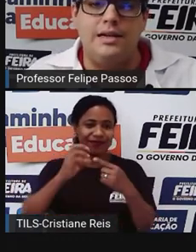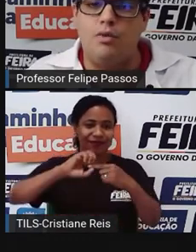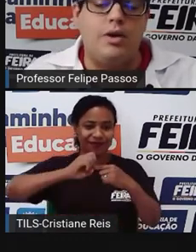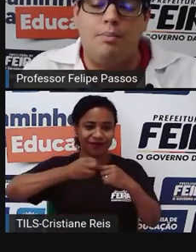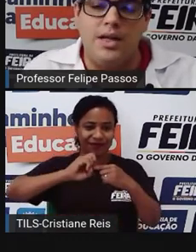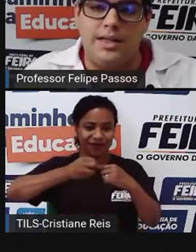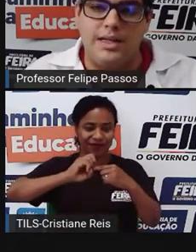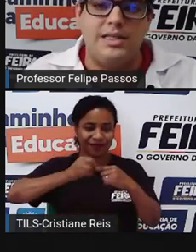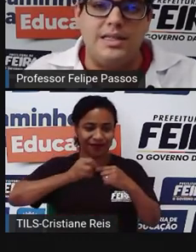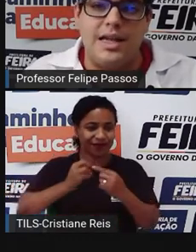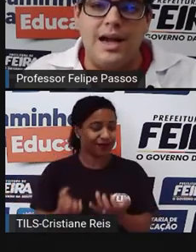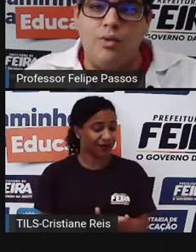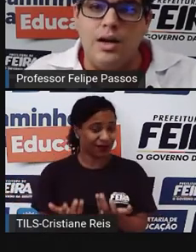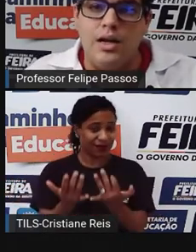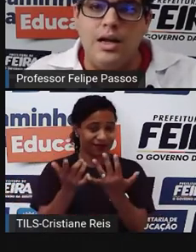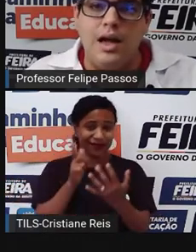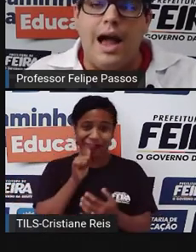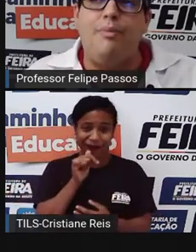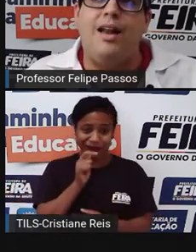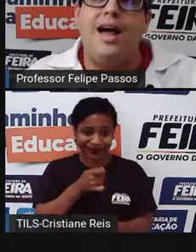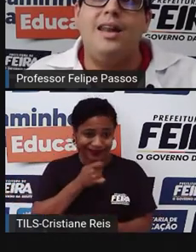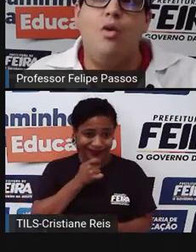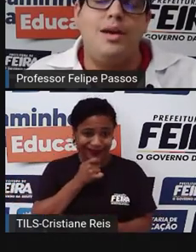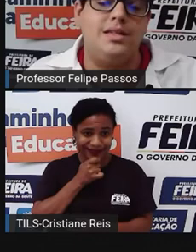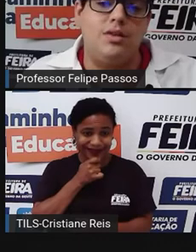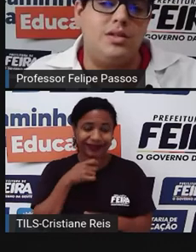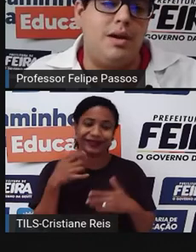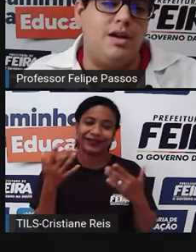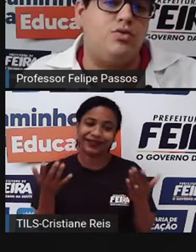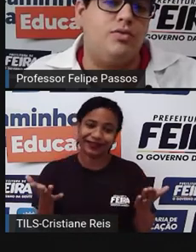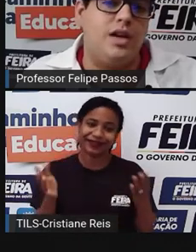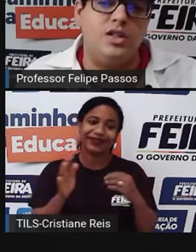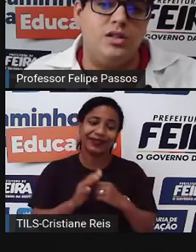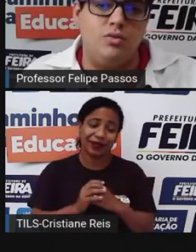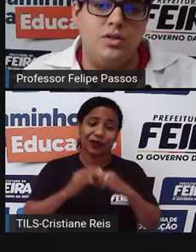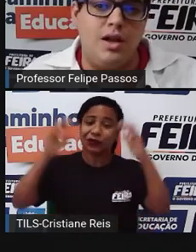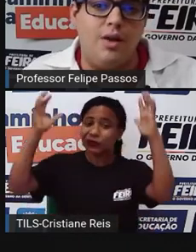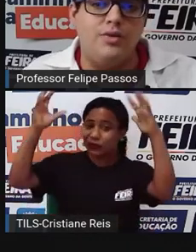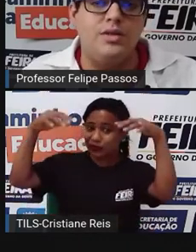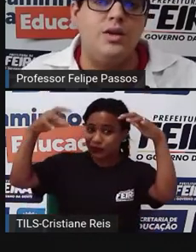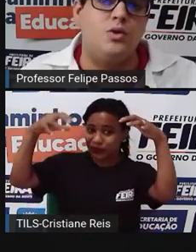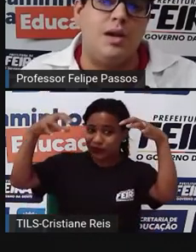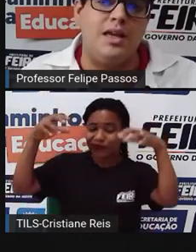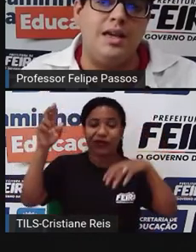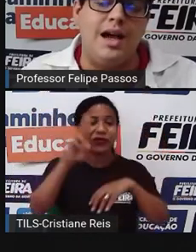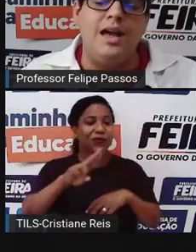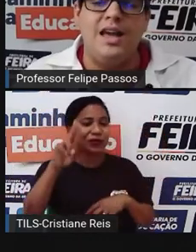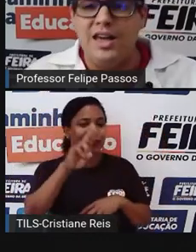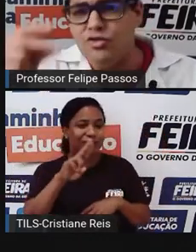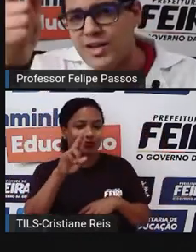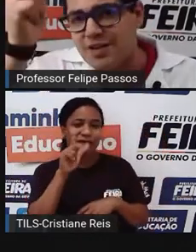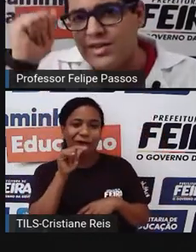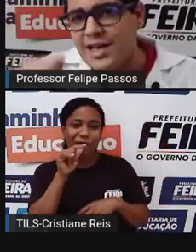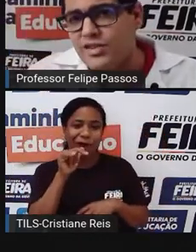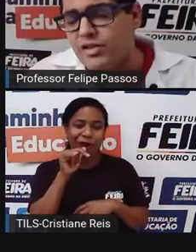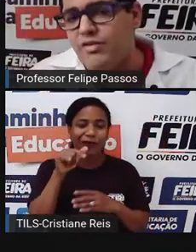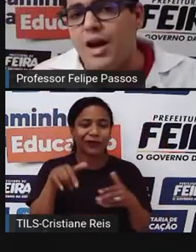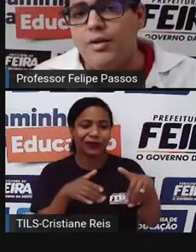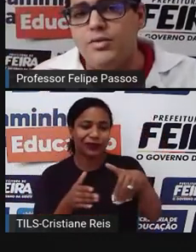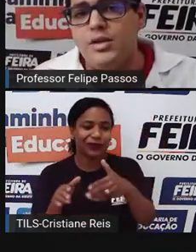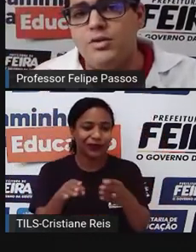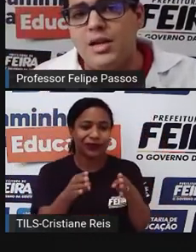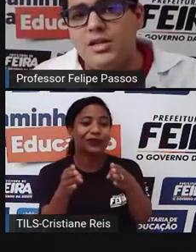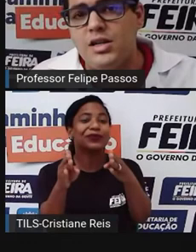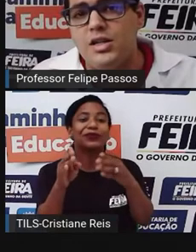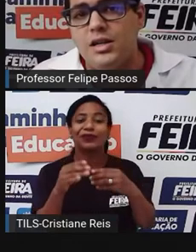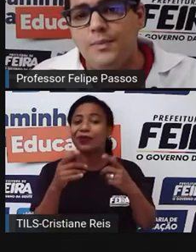crescer, qualquer planta crescer sem água? Aí falar, não, mas então se parar de chover a gente usa a água dos rios para irrigar. E de onde é que você acha que vem